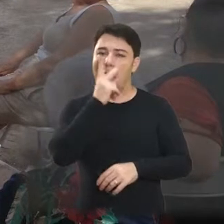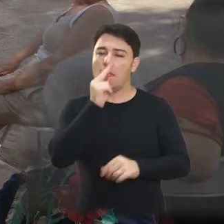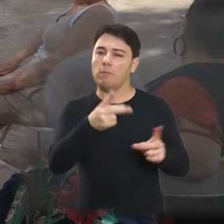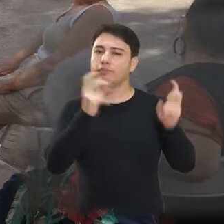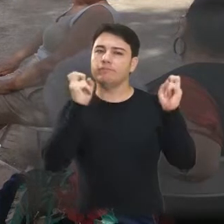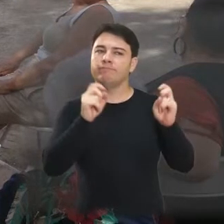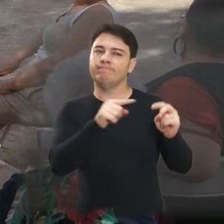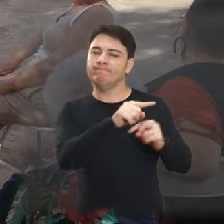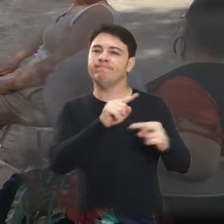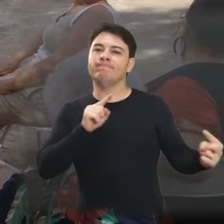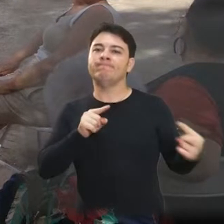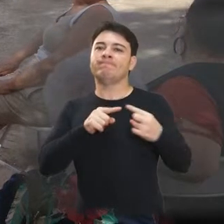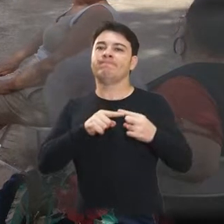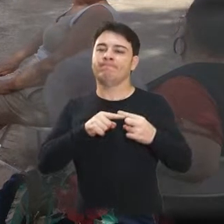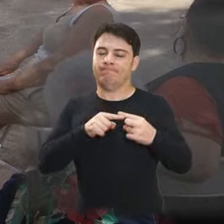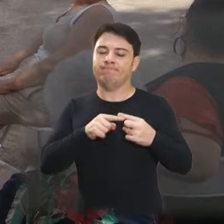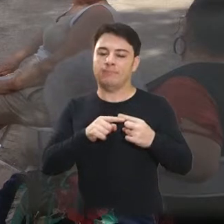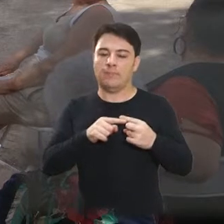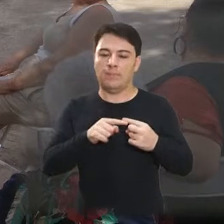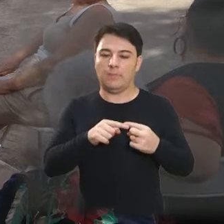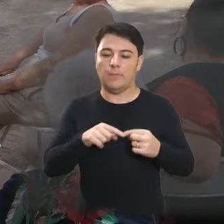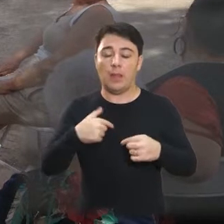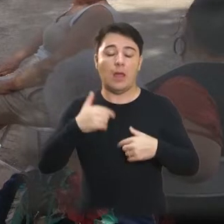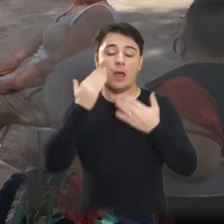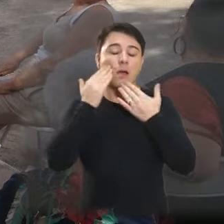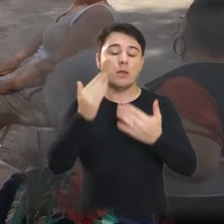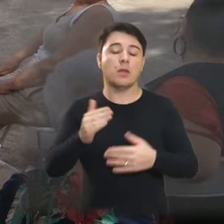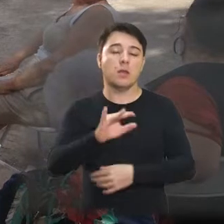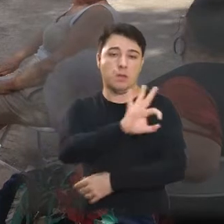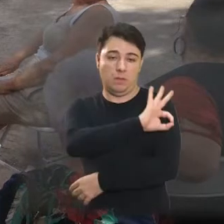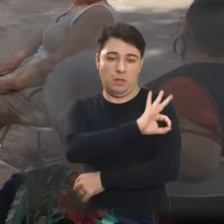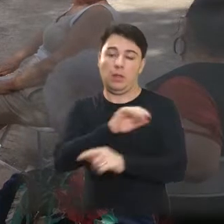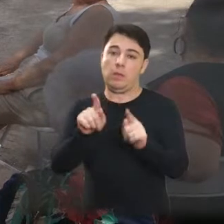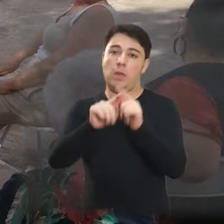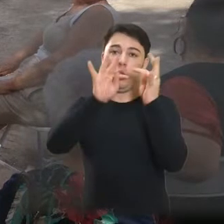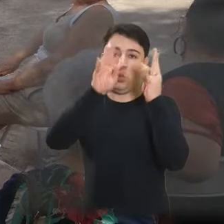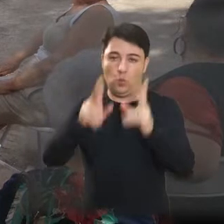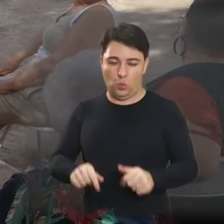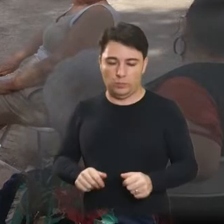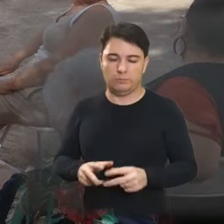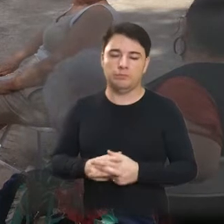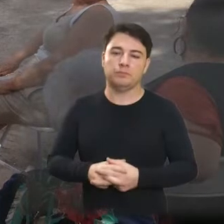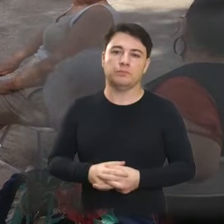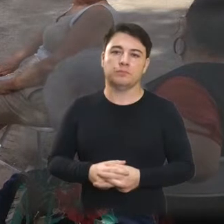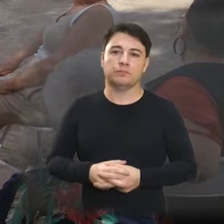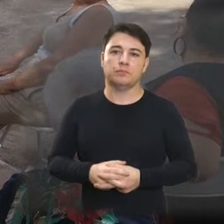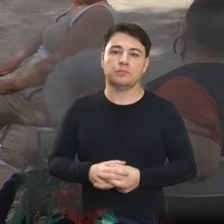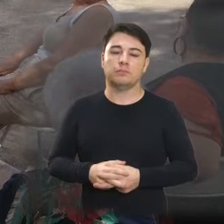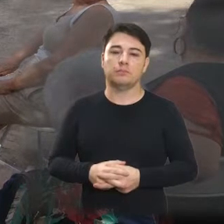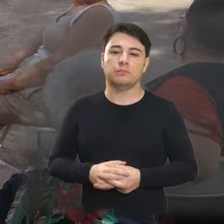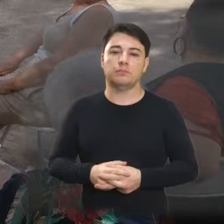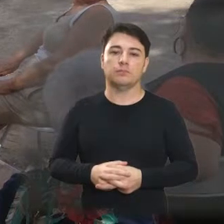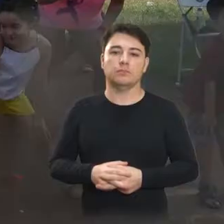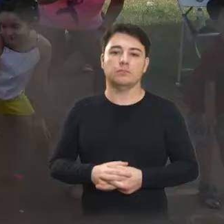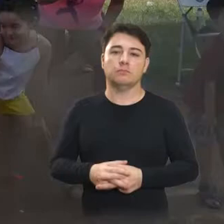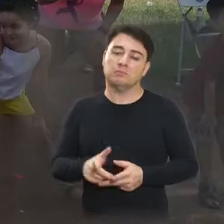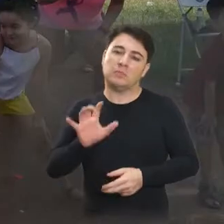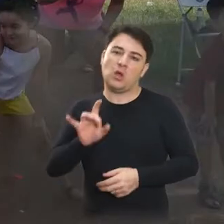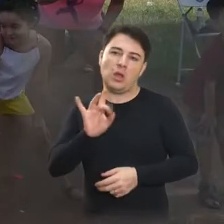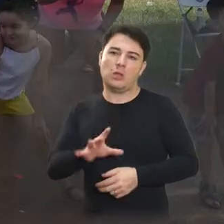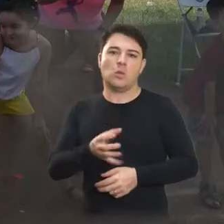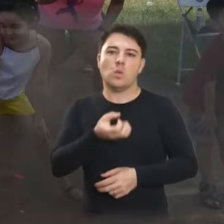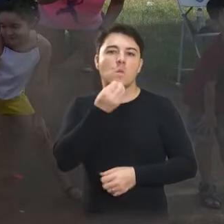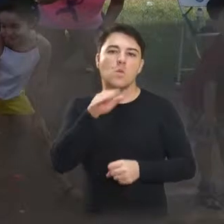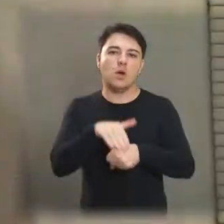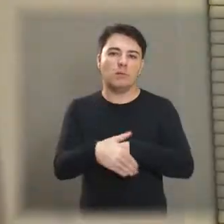sendo atendido. Agradeço ao prefeito e a todos aí. E, de antemão, é só isso. Uma boa